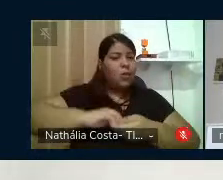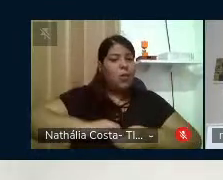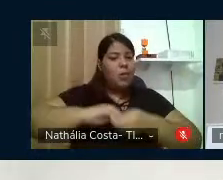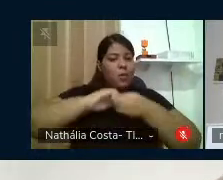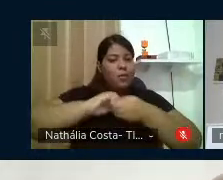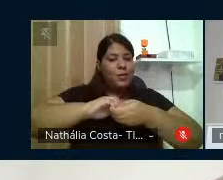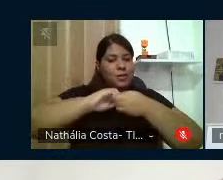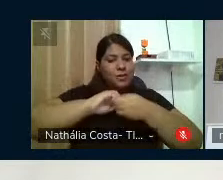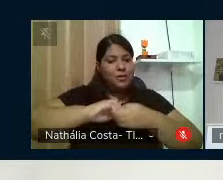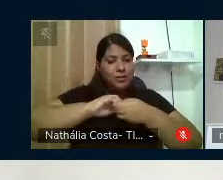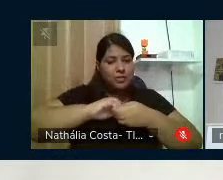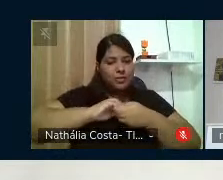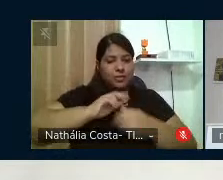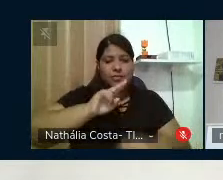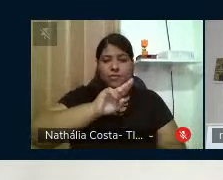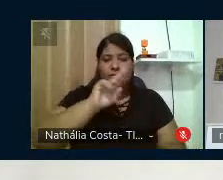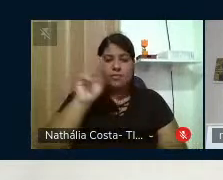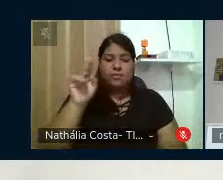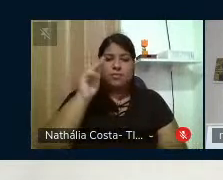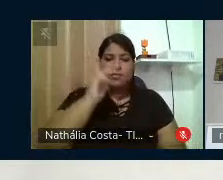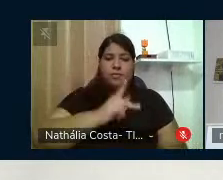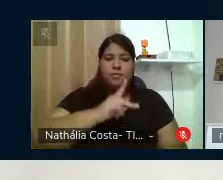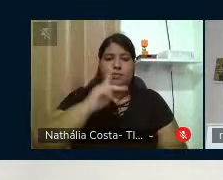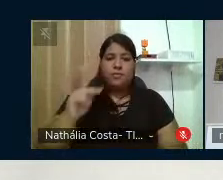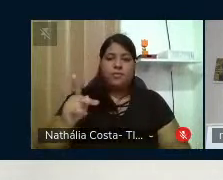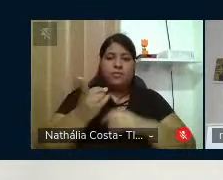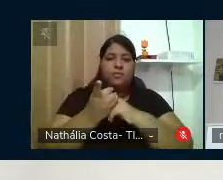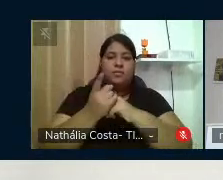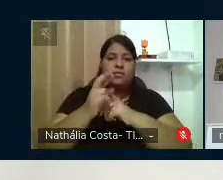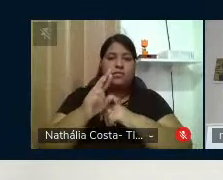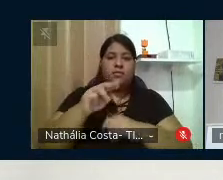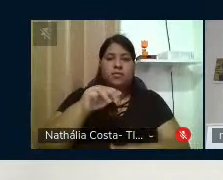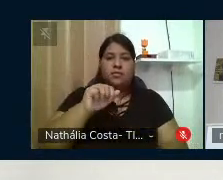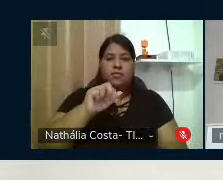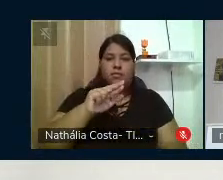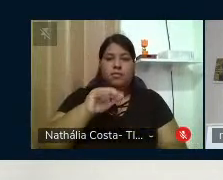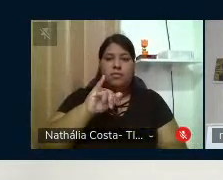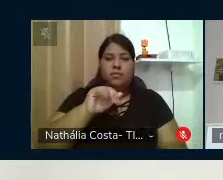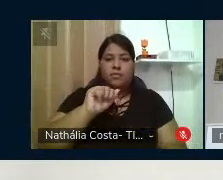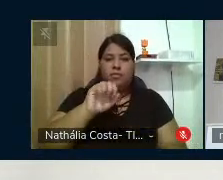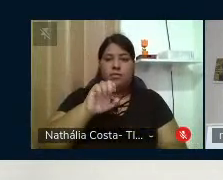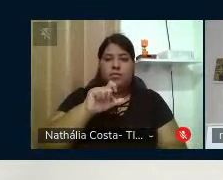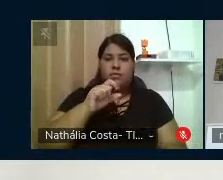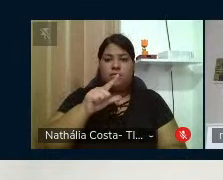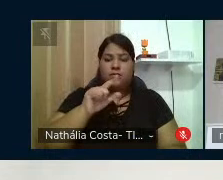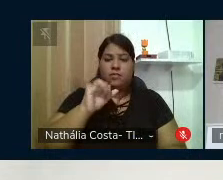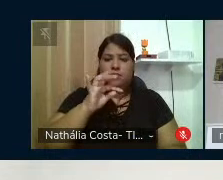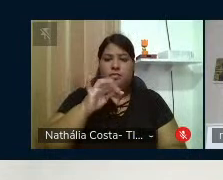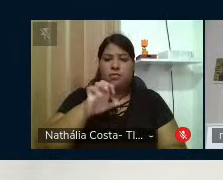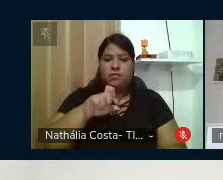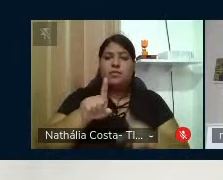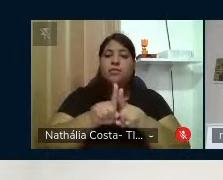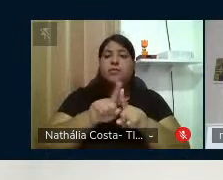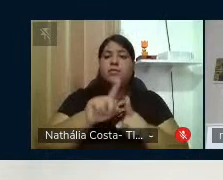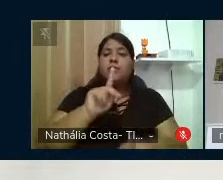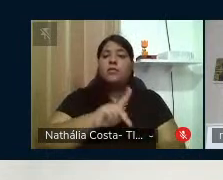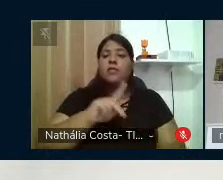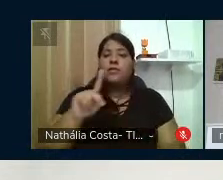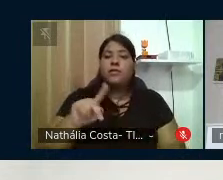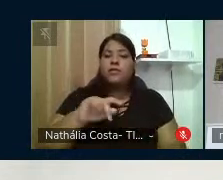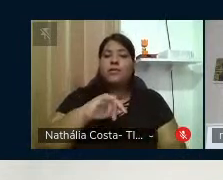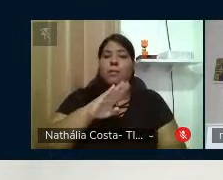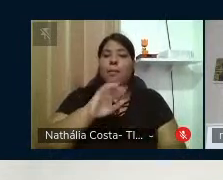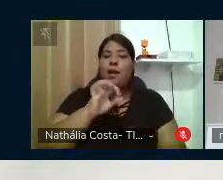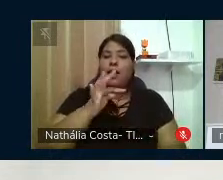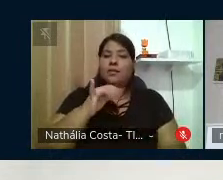Saúdo, em nome da professora doutora Maria Eliette Santiago, e do professor doutor